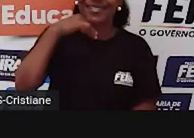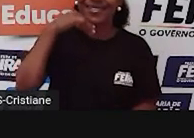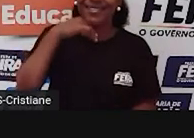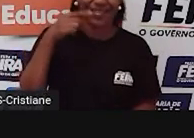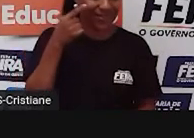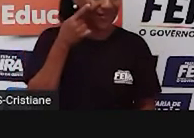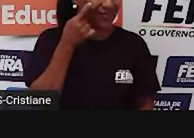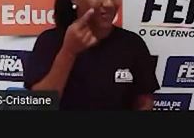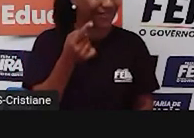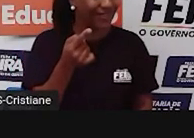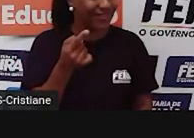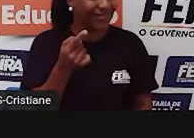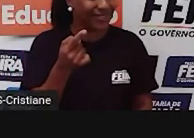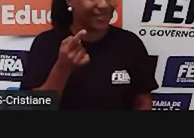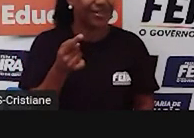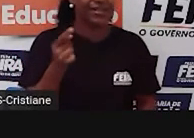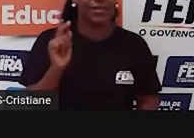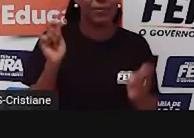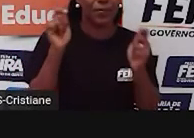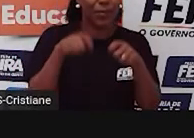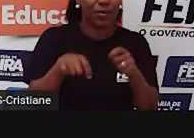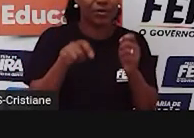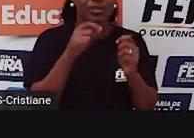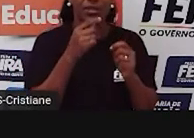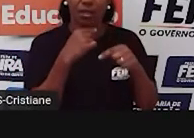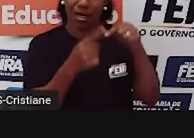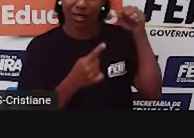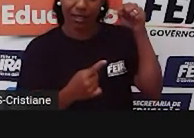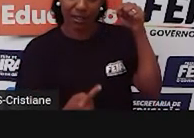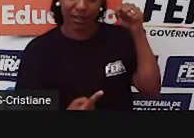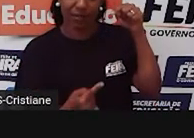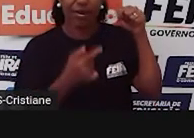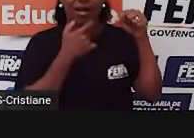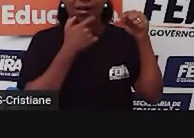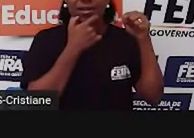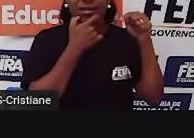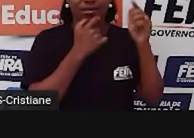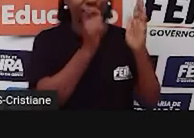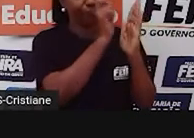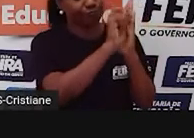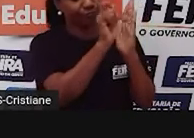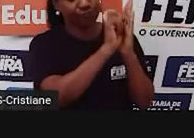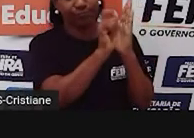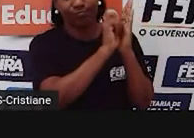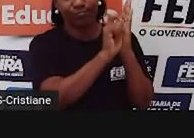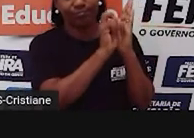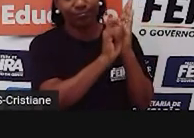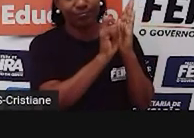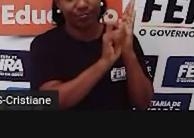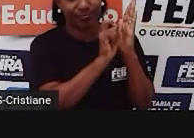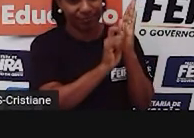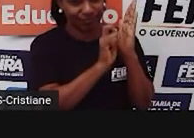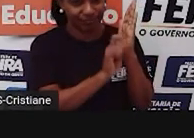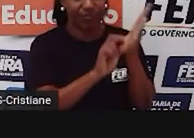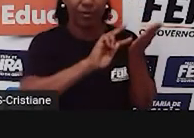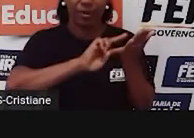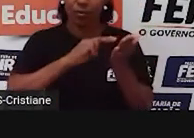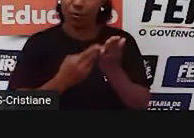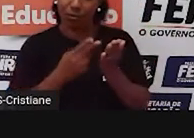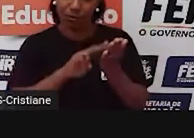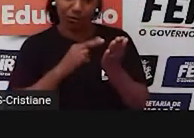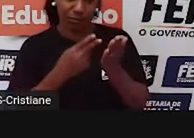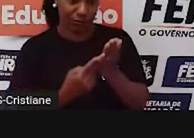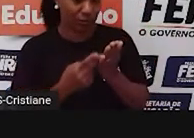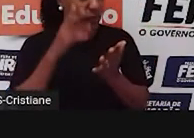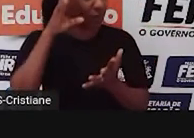Vocês vão escrever os provérbios em inglês, acabando, e tentar traduzir de acordo com a maneira que você pôde entender.